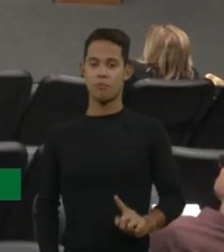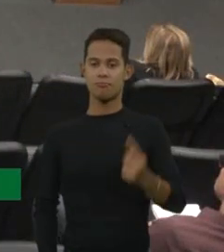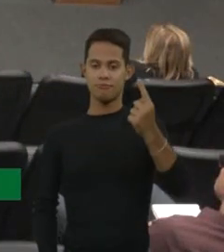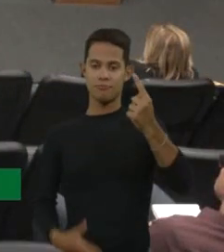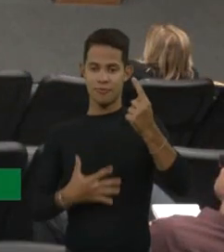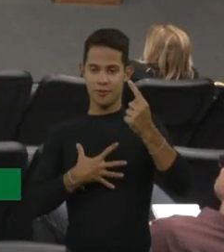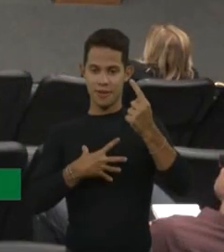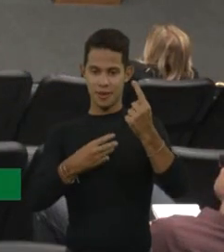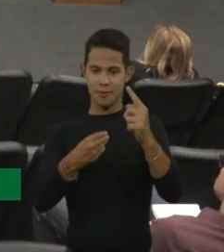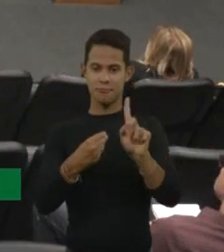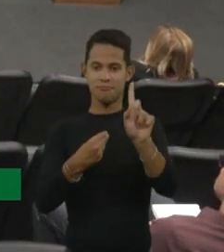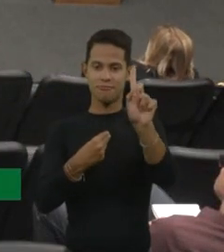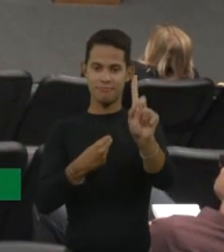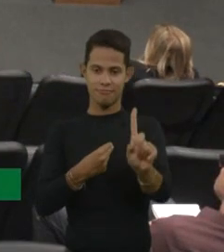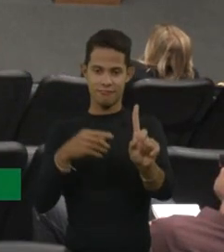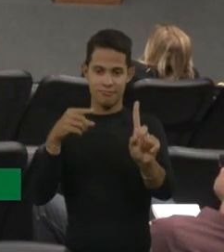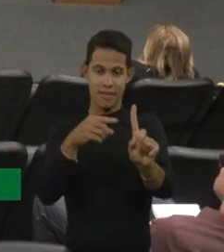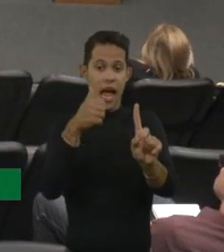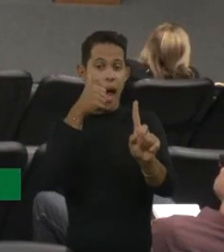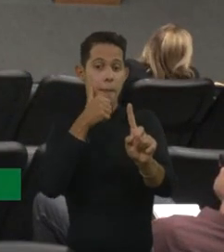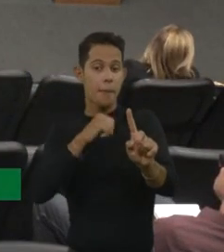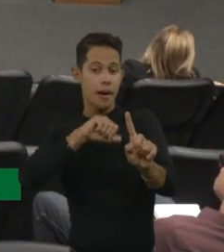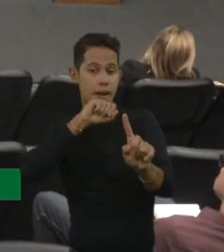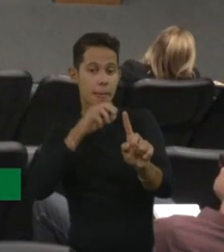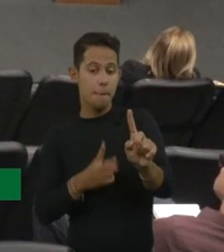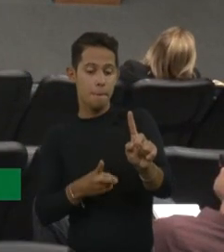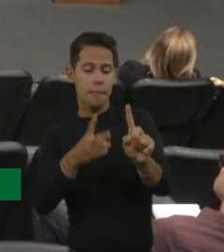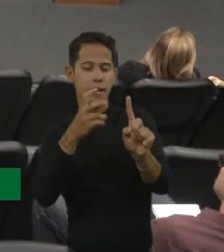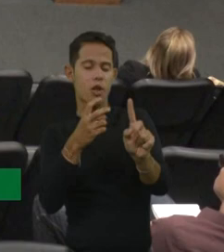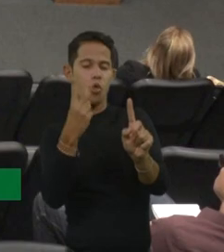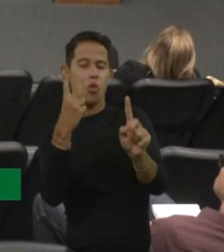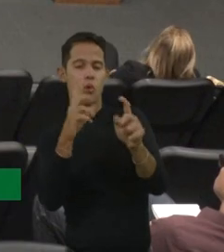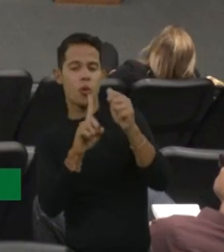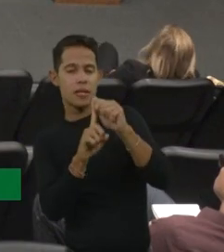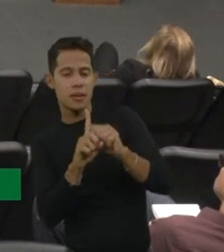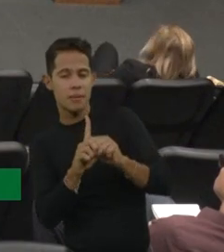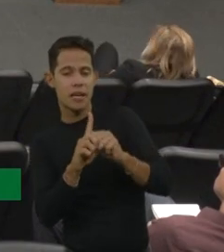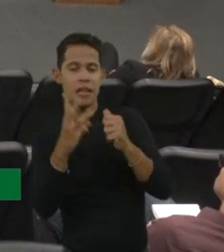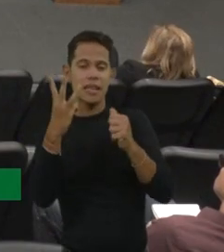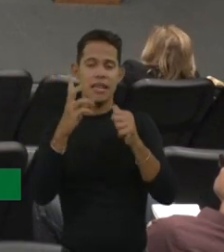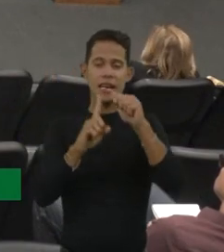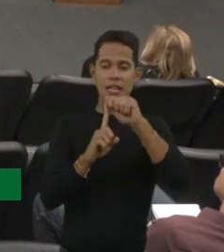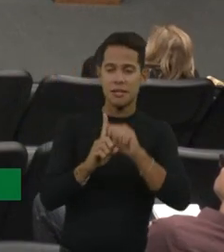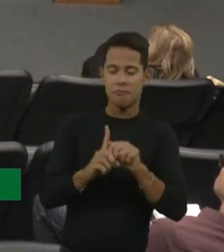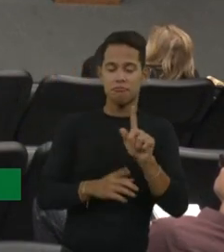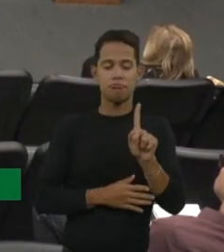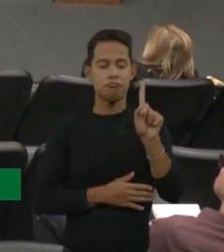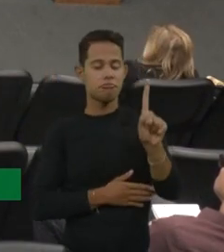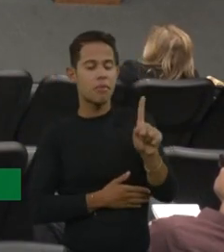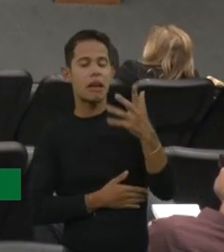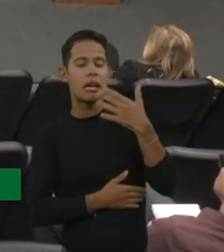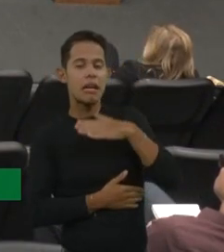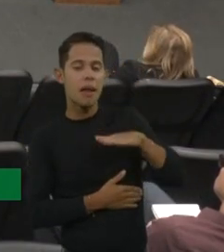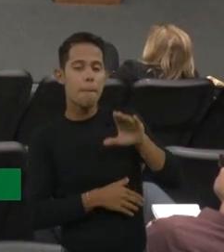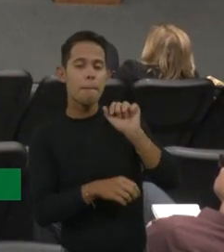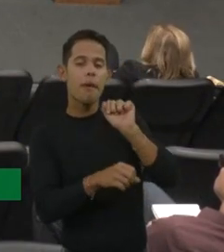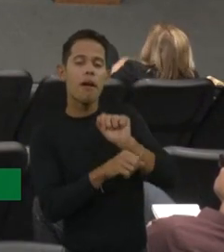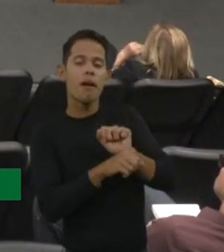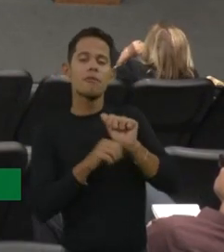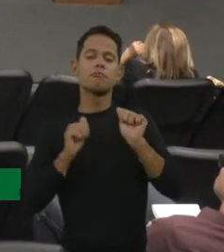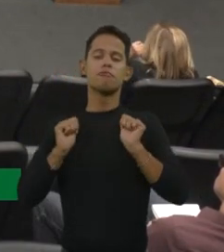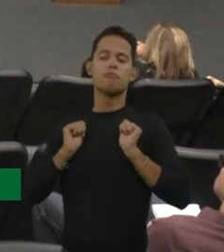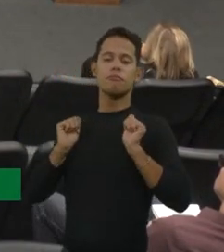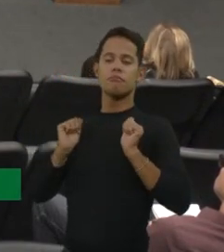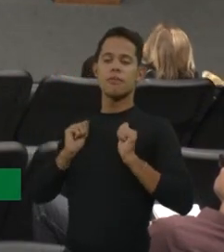Então, a mãe começou a notar que por volta dos dois meses, três meses, essa criança, ela era mais paradinha e era mais